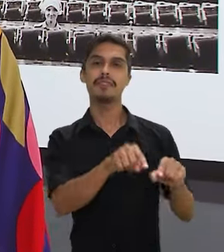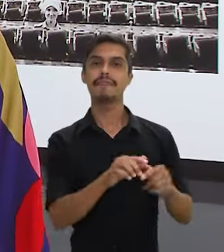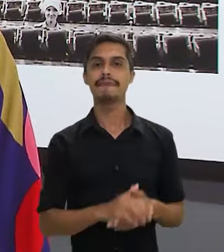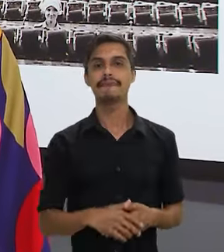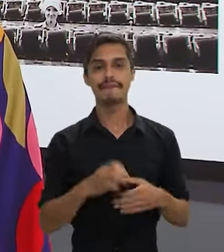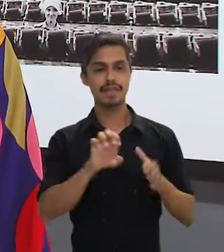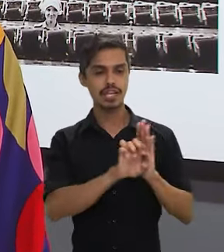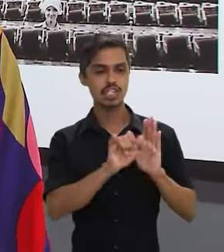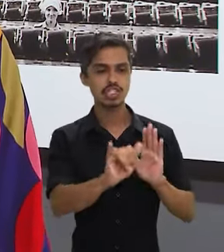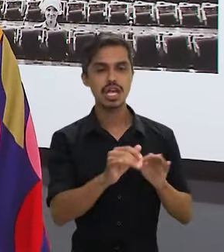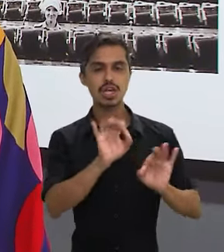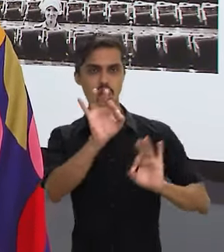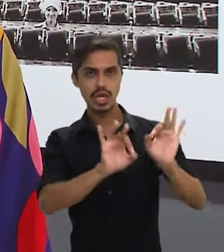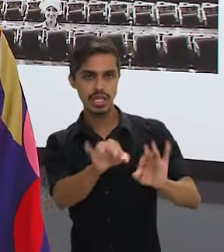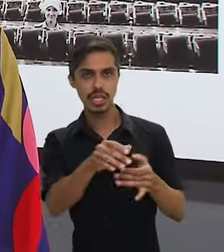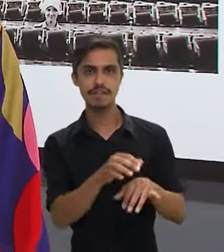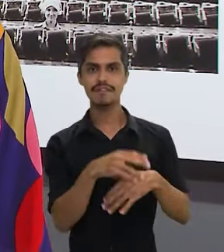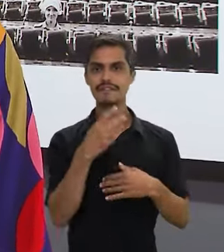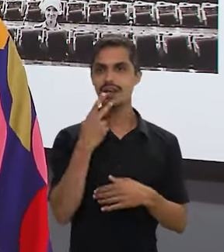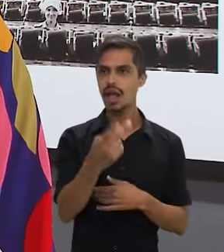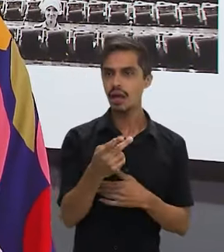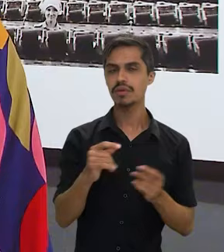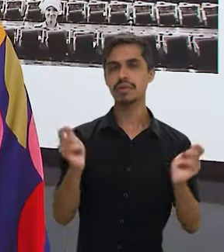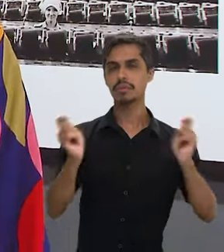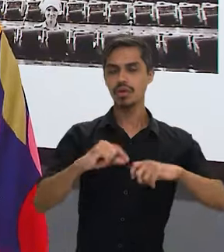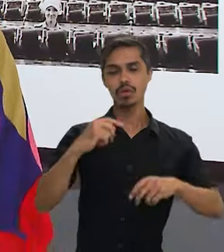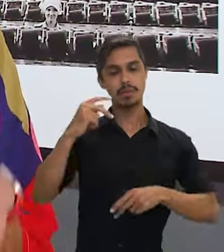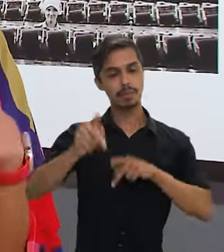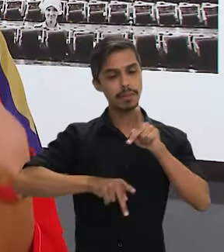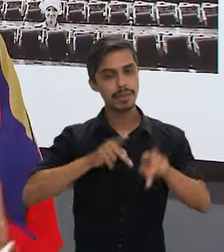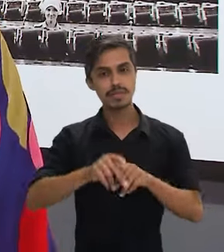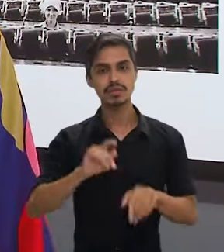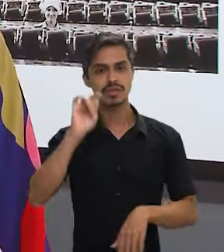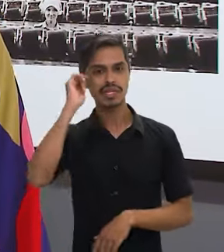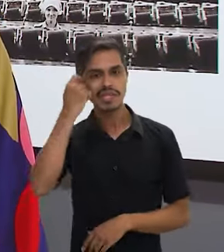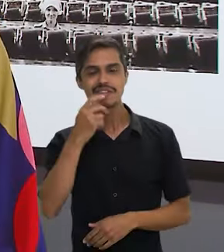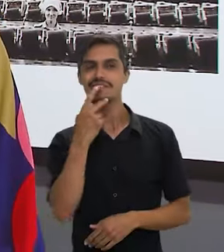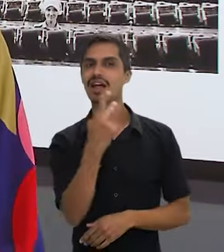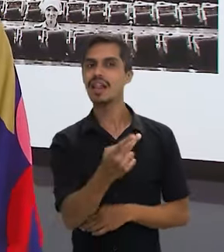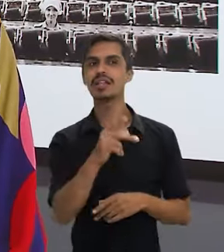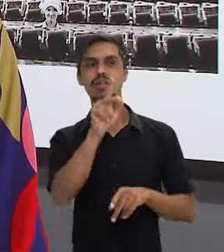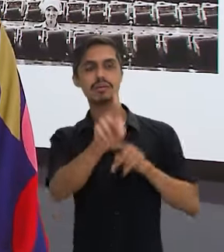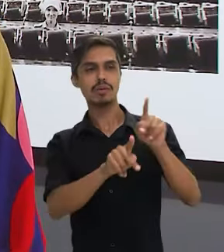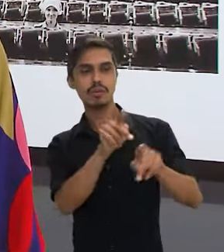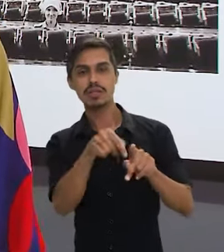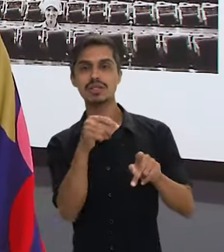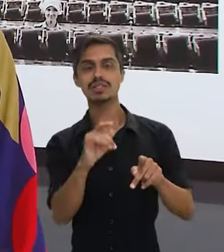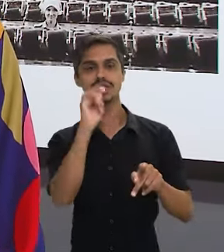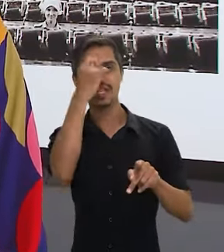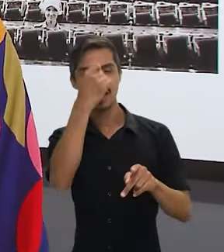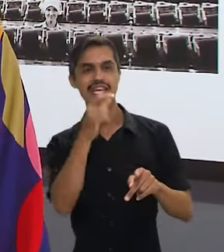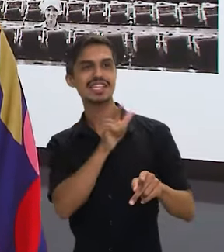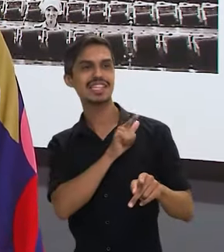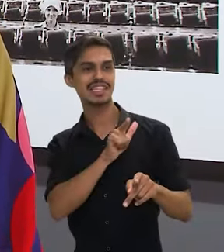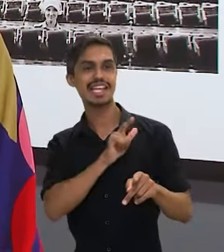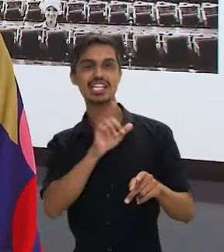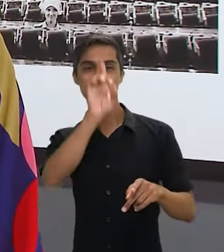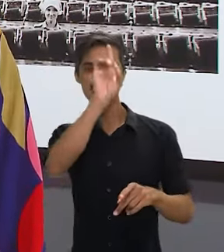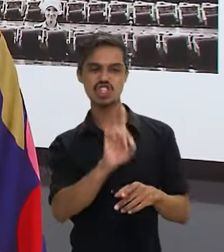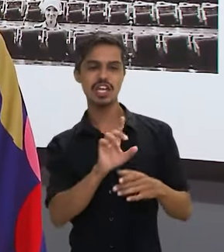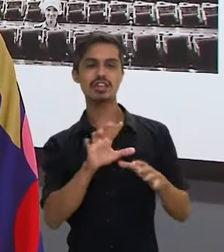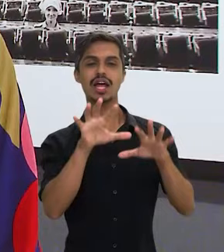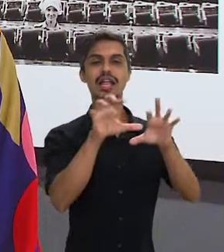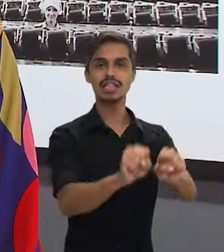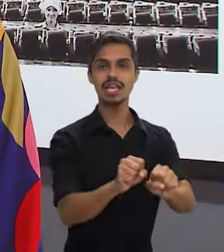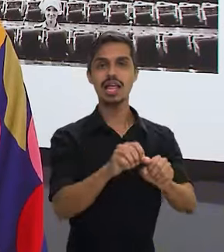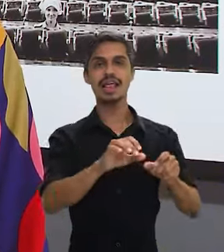que vão dar abertura e condições de educação para a população negra, poder falar de saúde da população negra, poder garantir terra, direito à terra, para